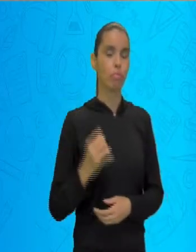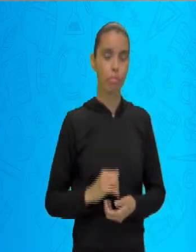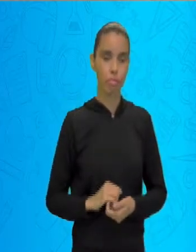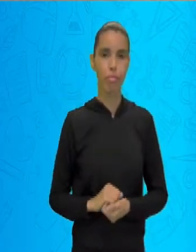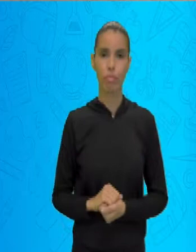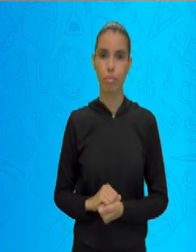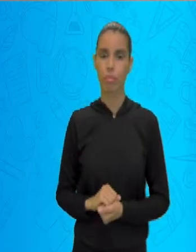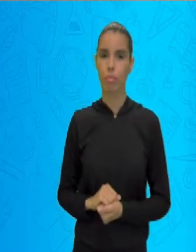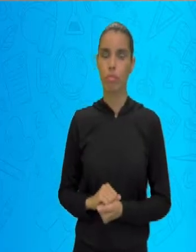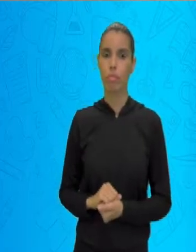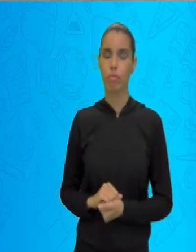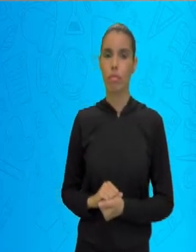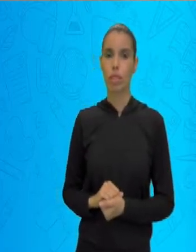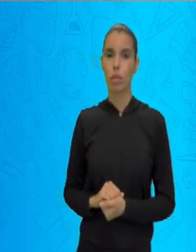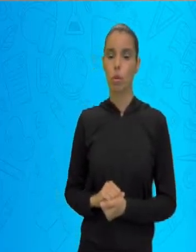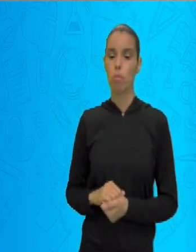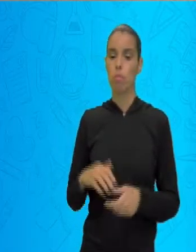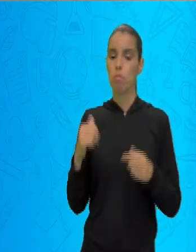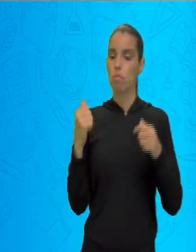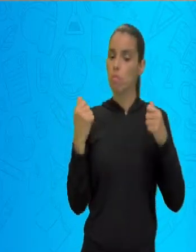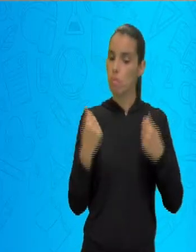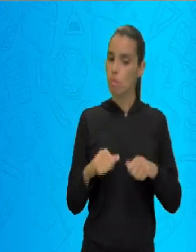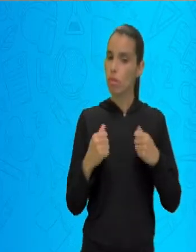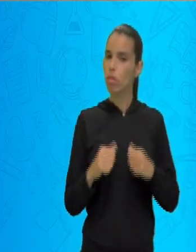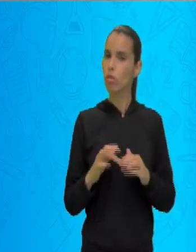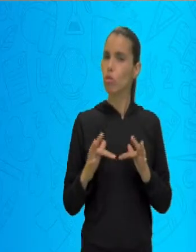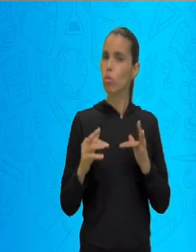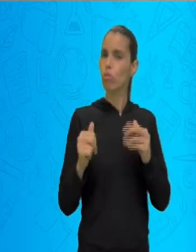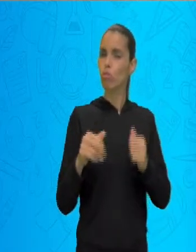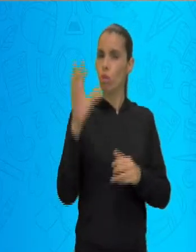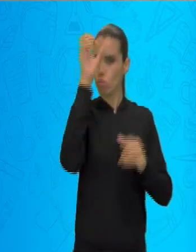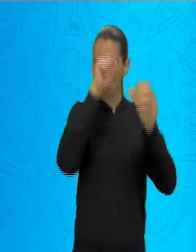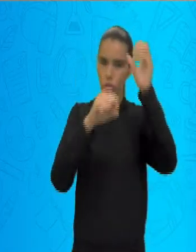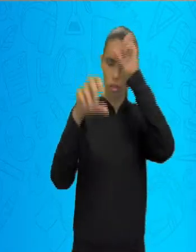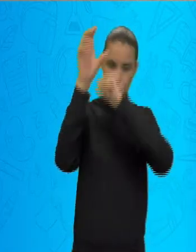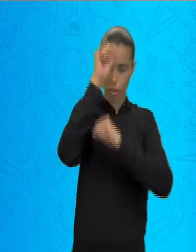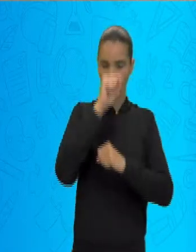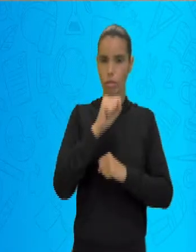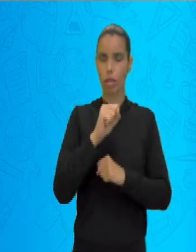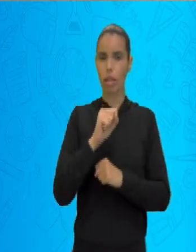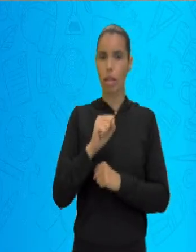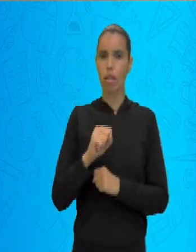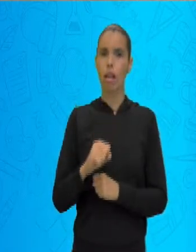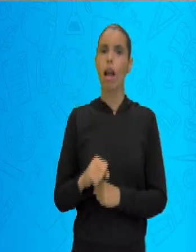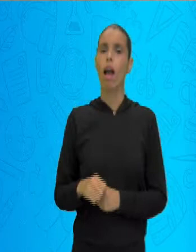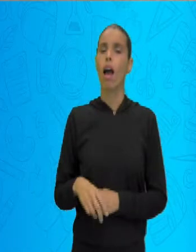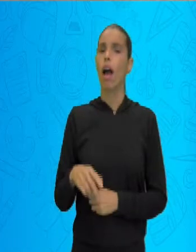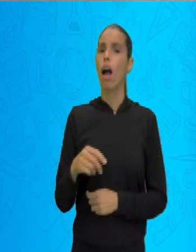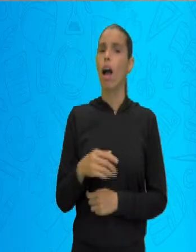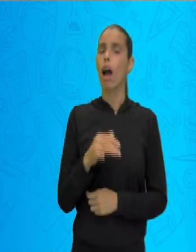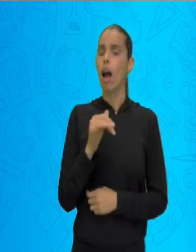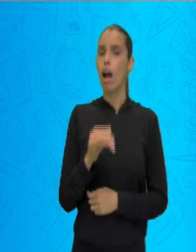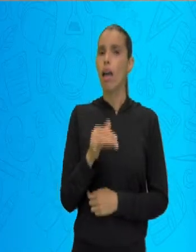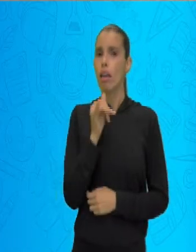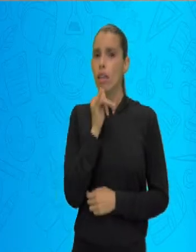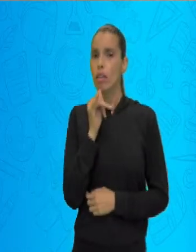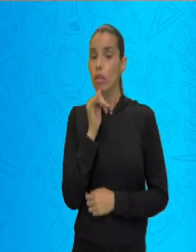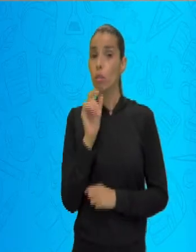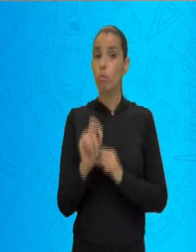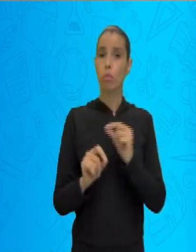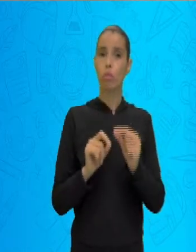Nós precisamos aprender a valorizar esse símbolo.